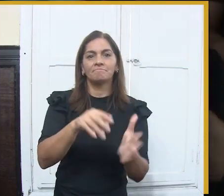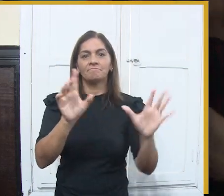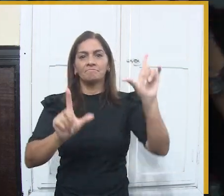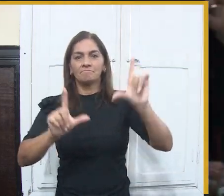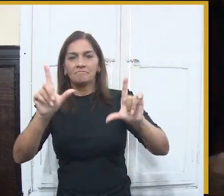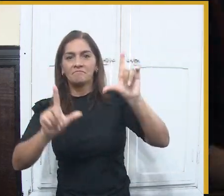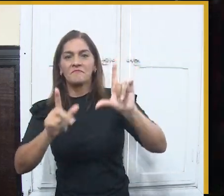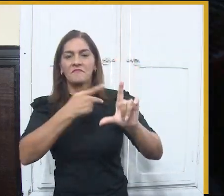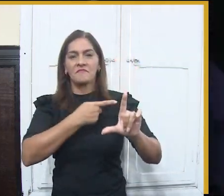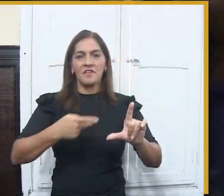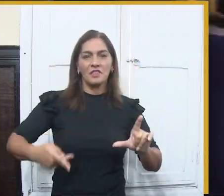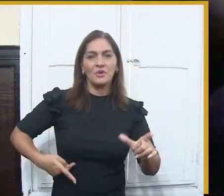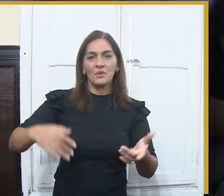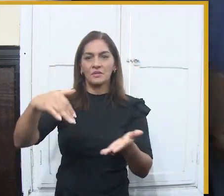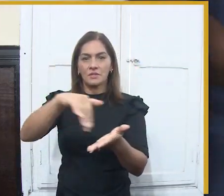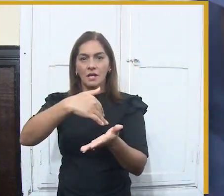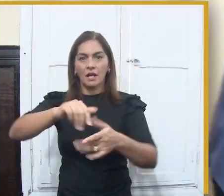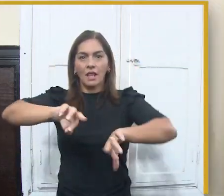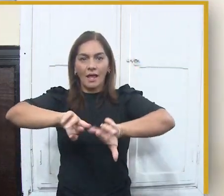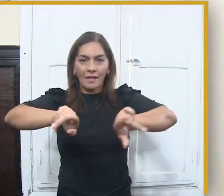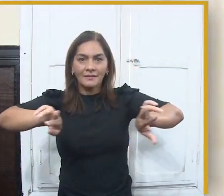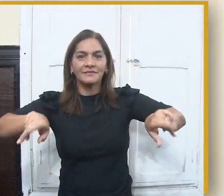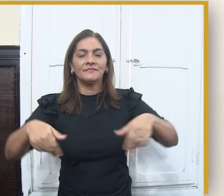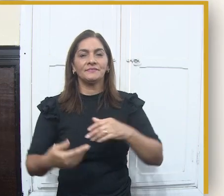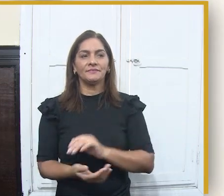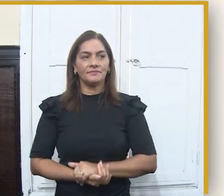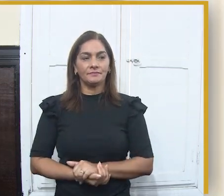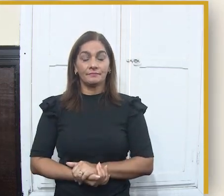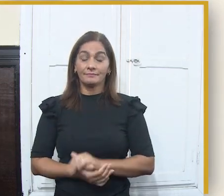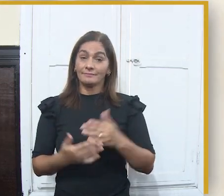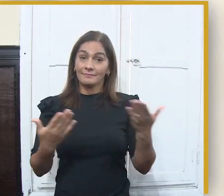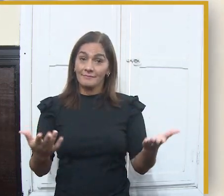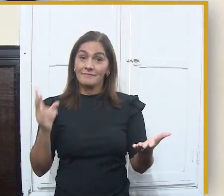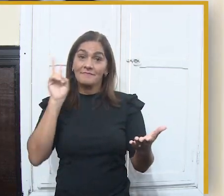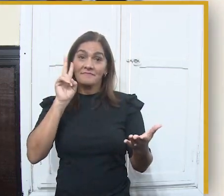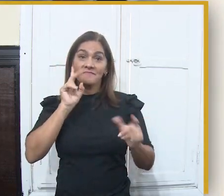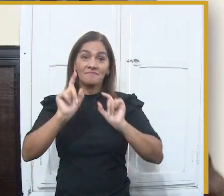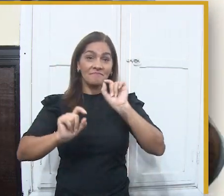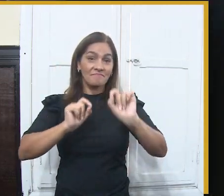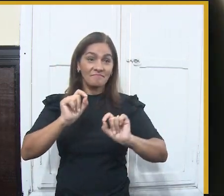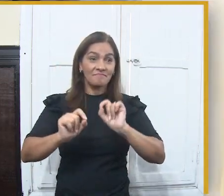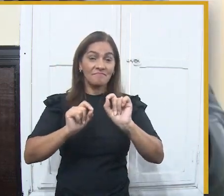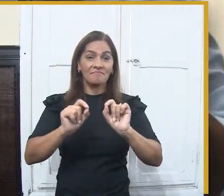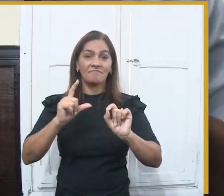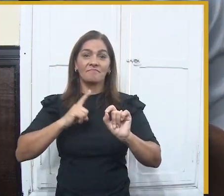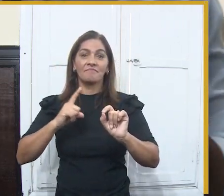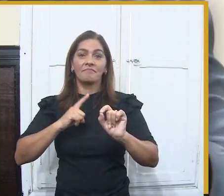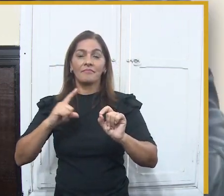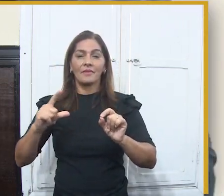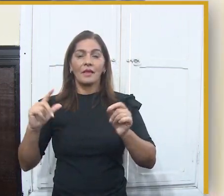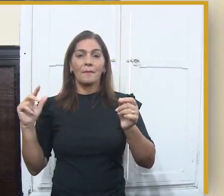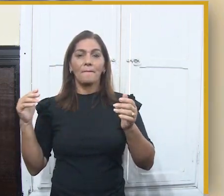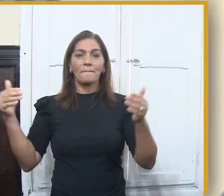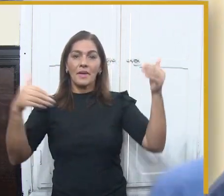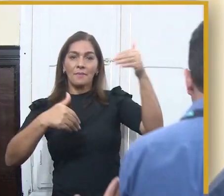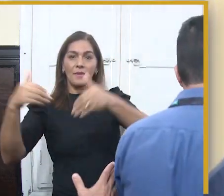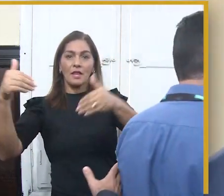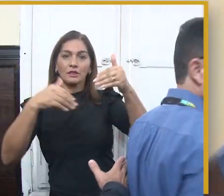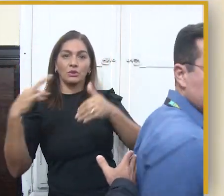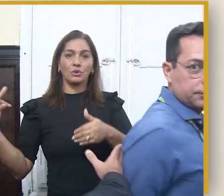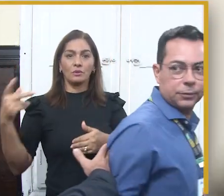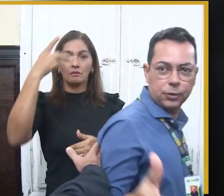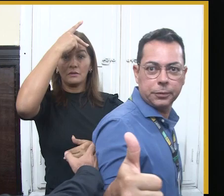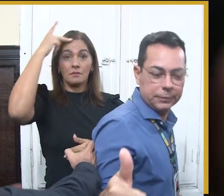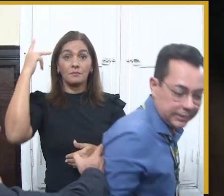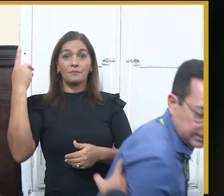Maravilha. Bom, gente, com as palavras do prefeito Bruno Cunha Lima, a gente agradece a